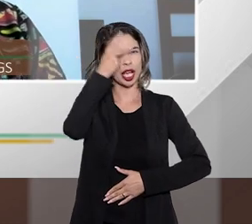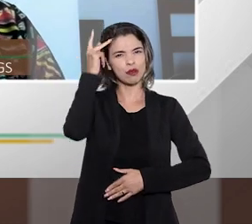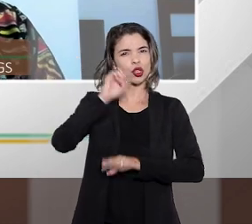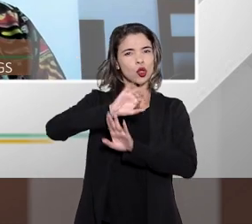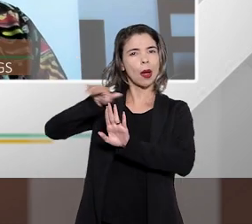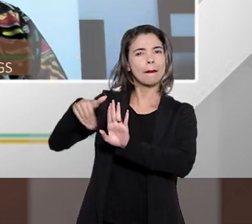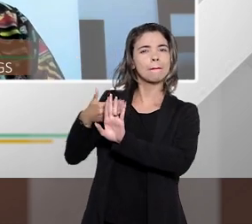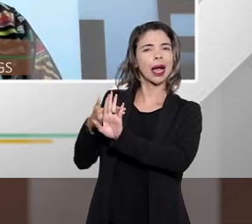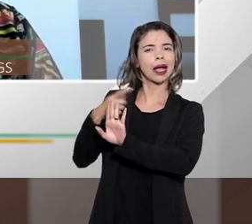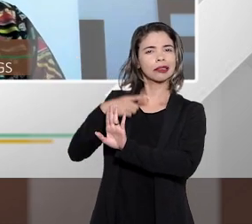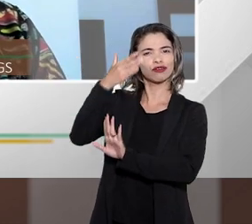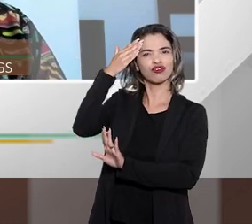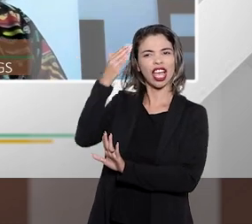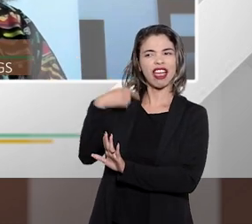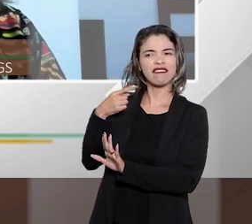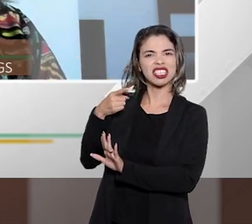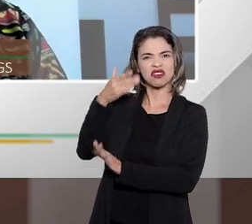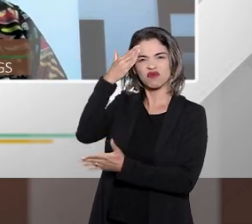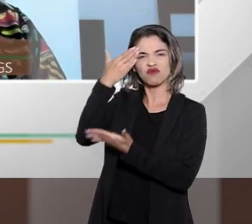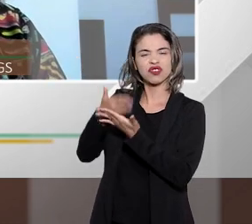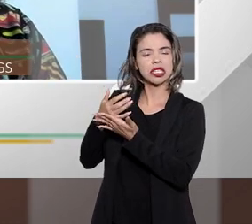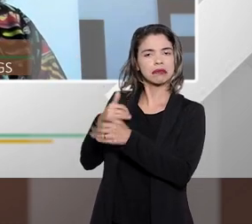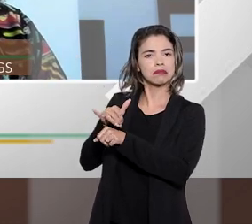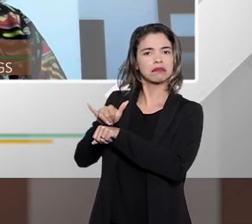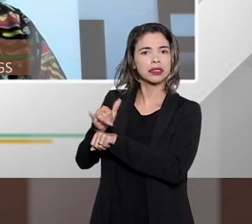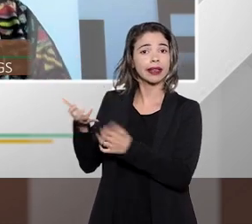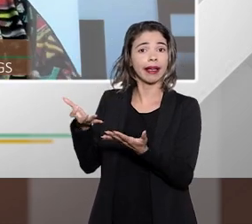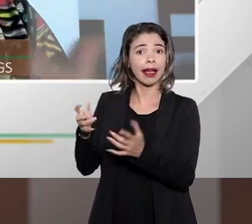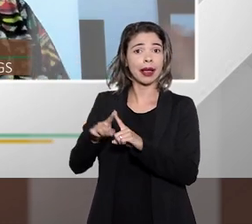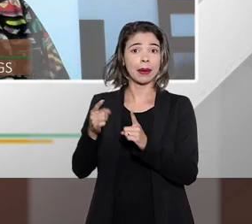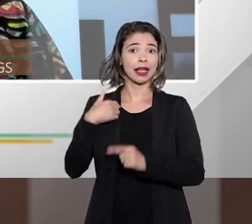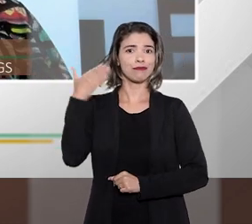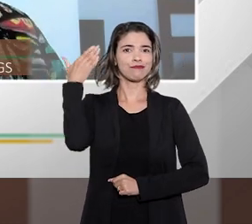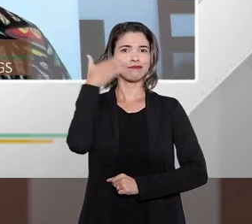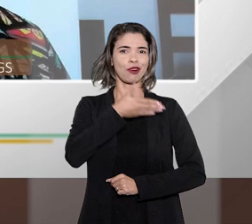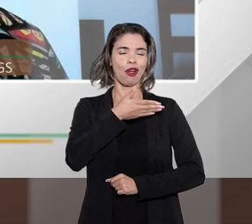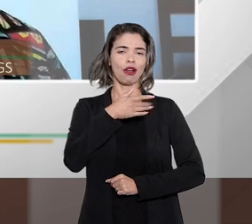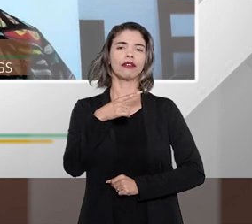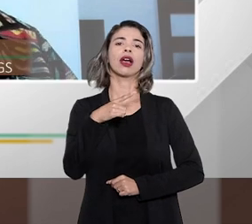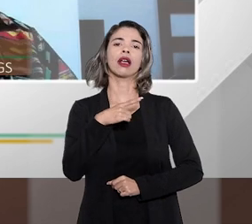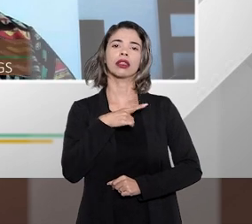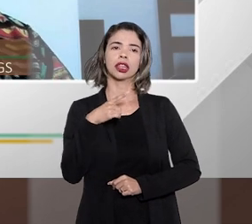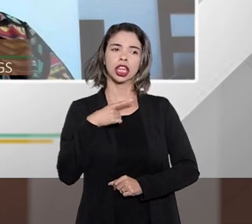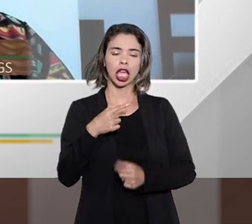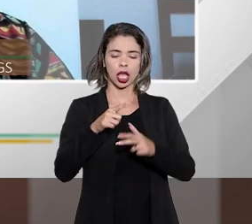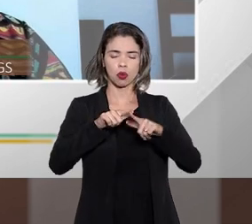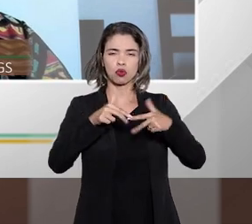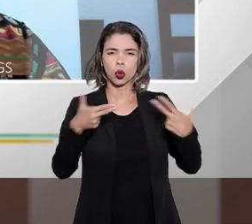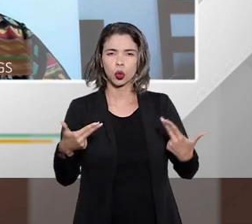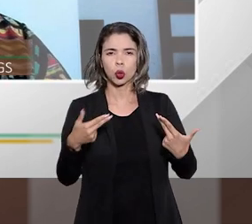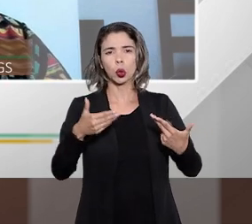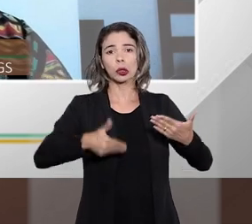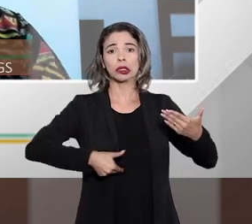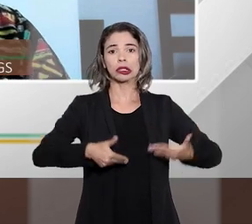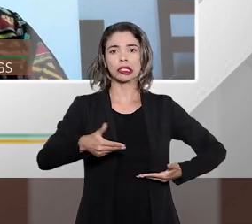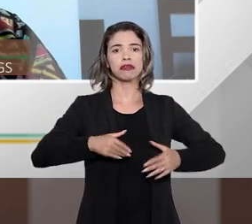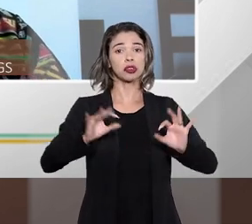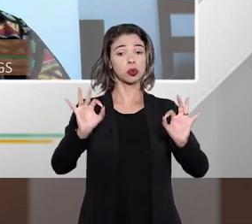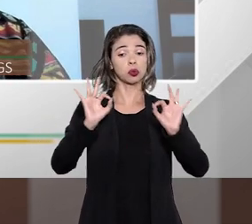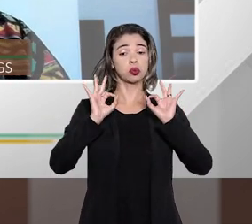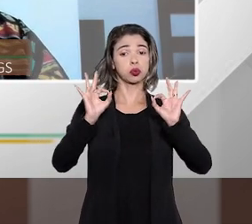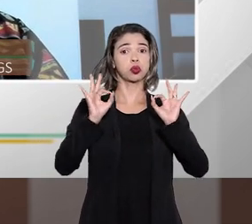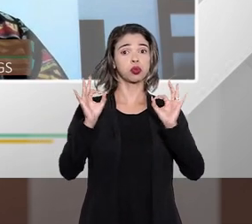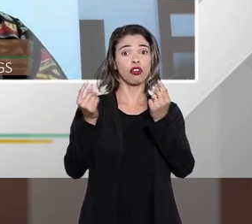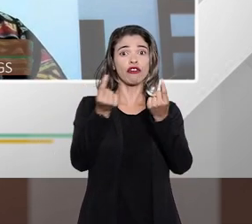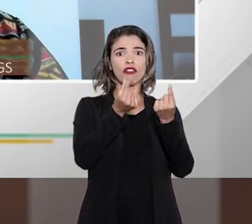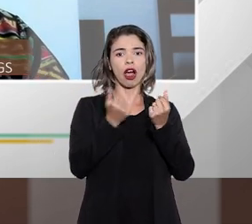esse está excluído. E aquele que comprovadamente tenha um produto e serviço de luxo e